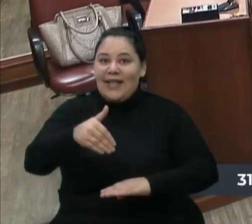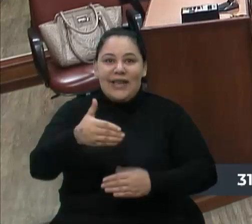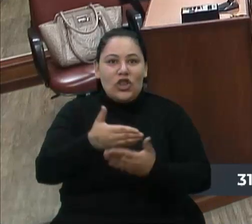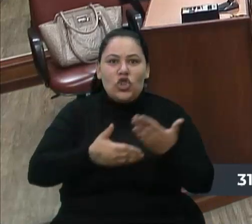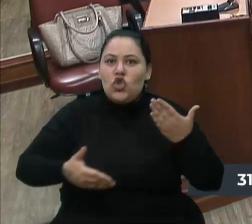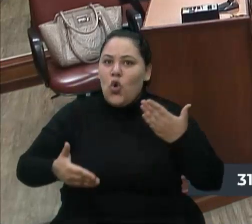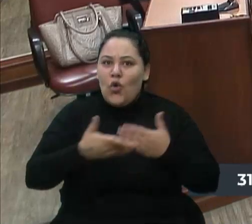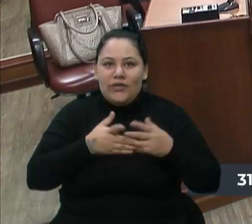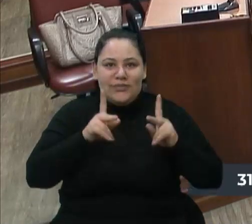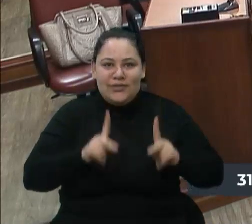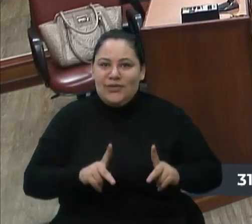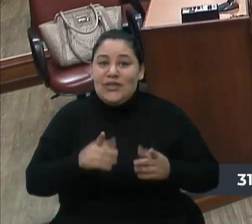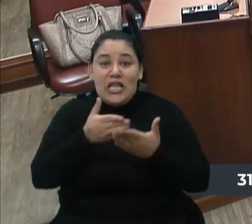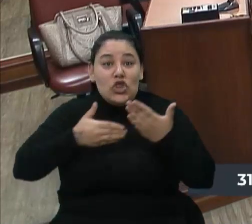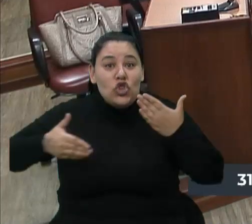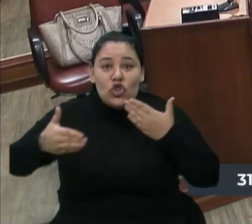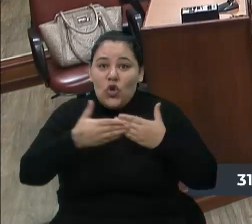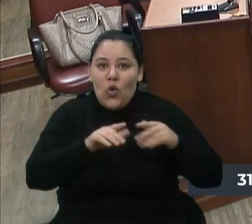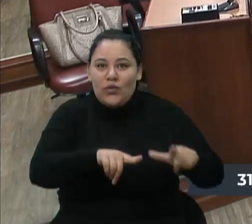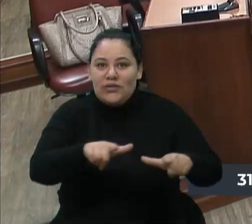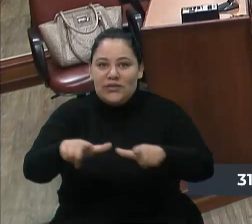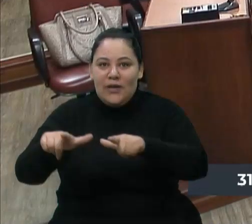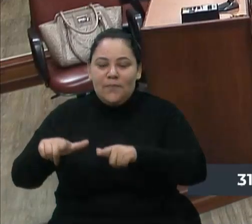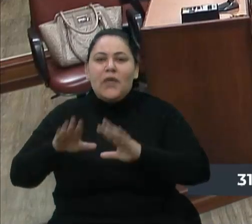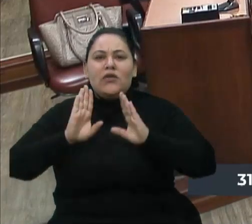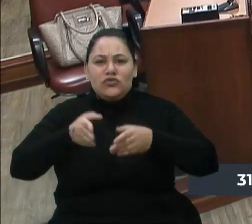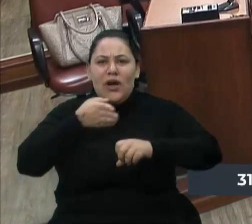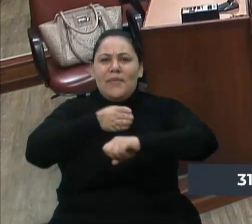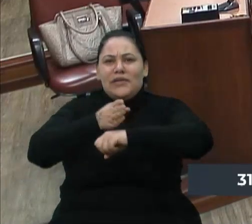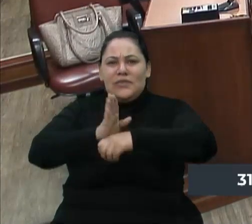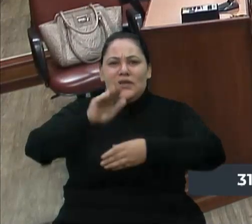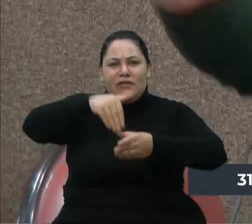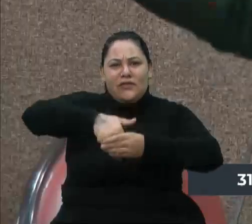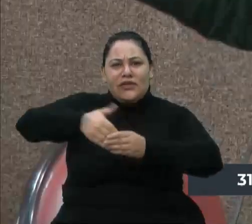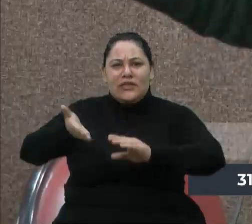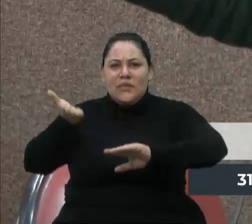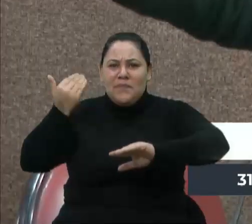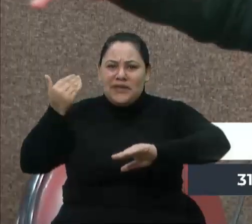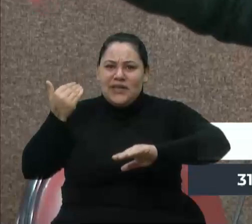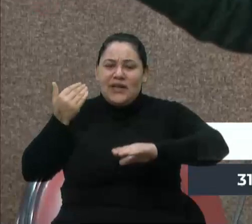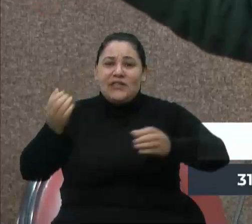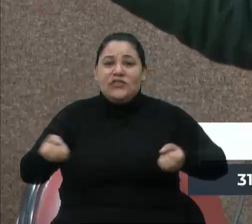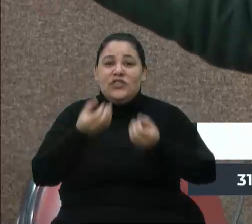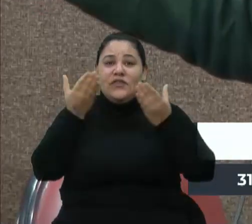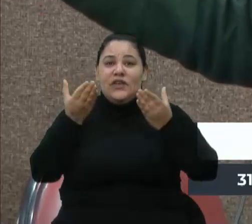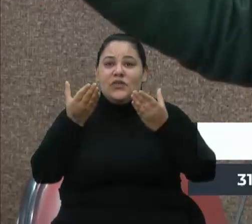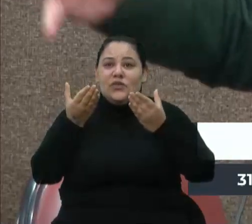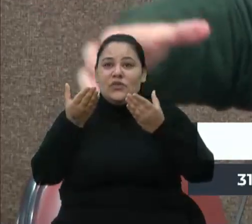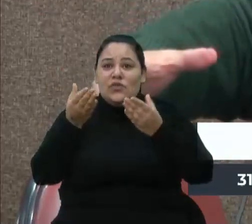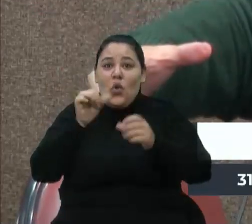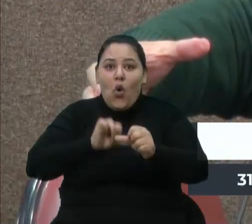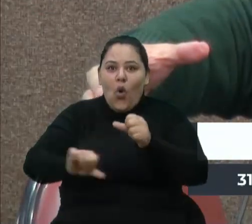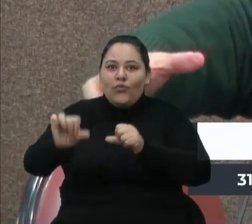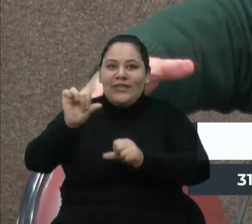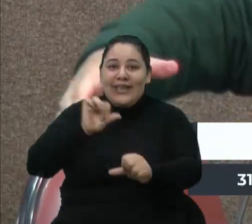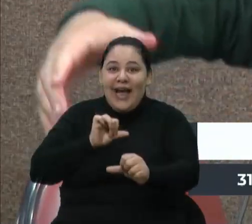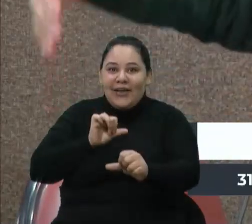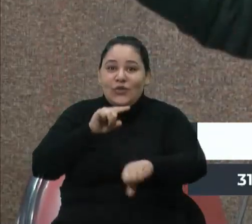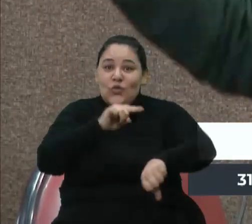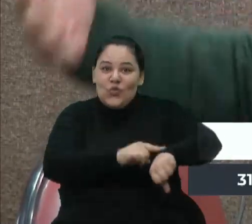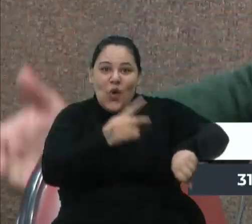salas. Eu já participei aqui, na legislatura passada, de eventos opostos, no mesmo horário.